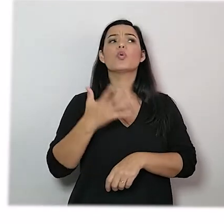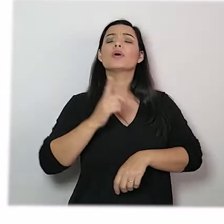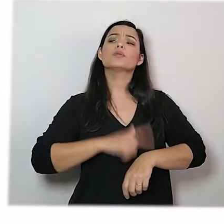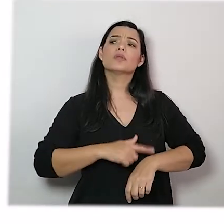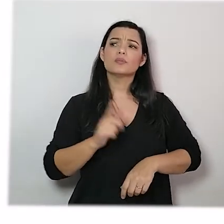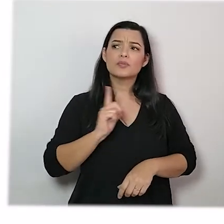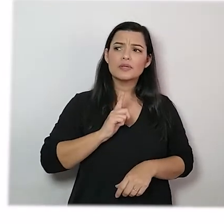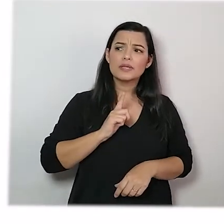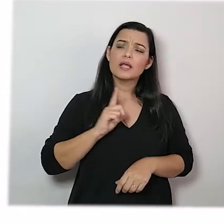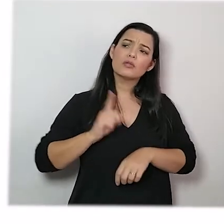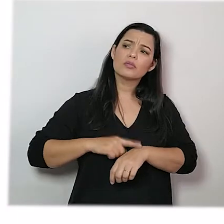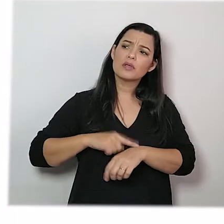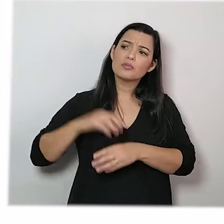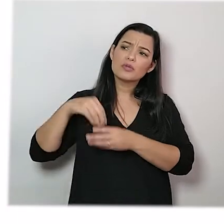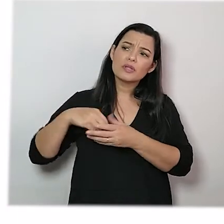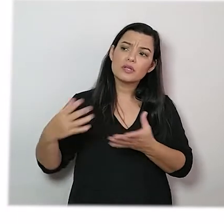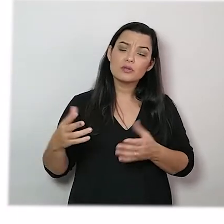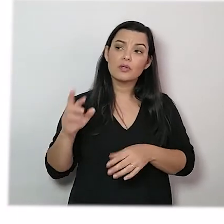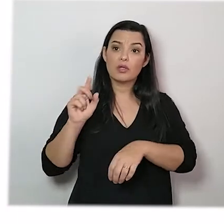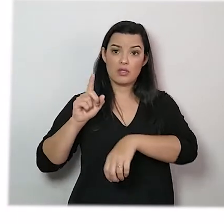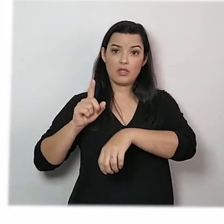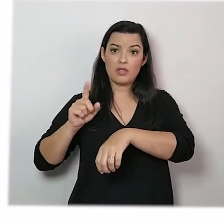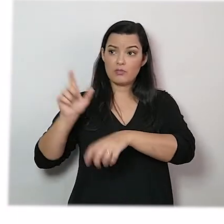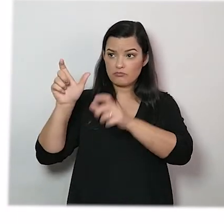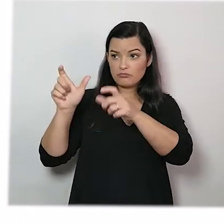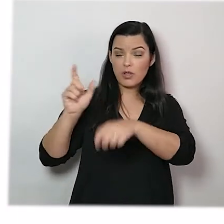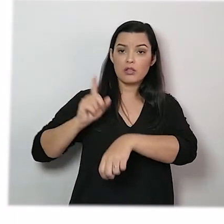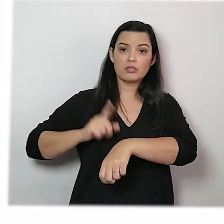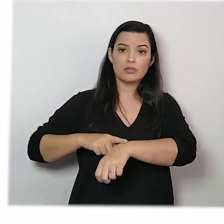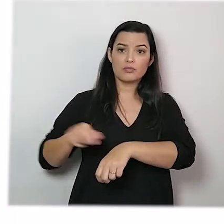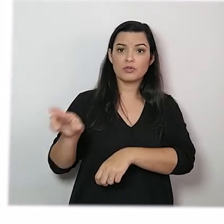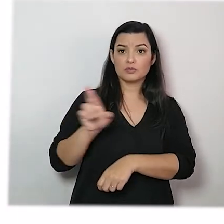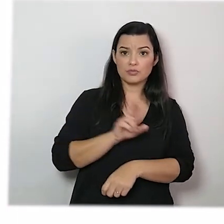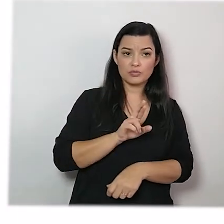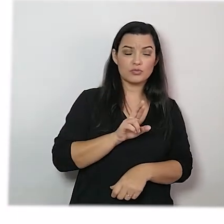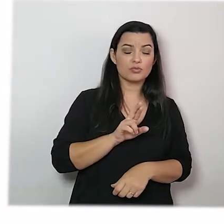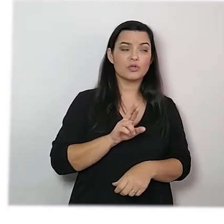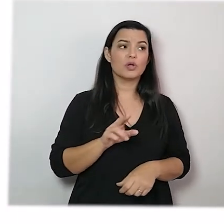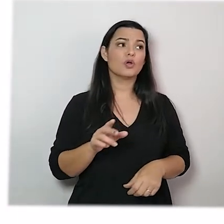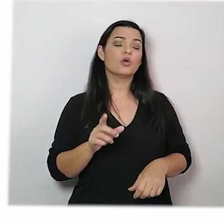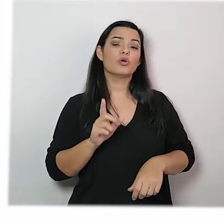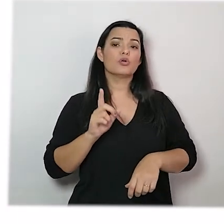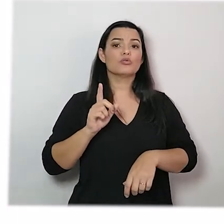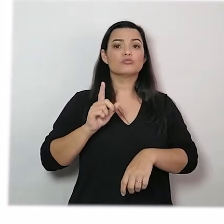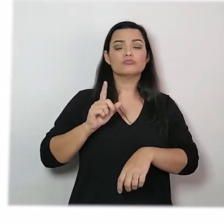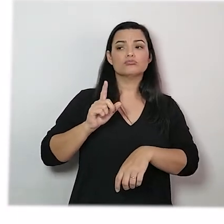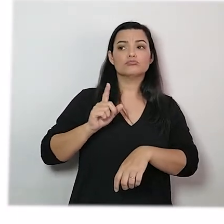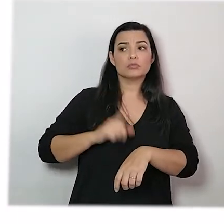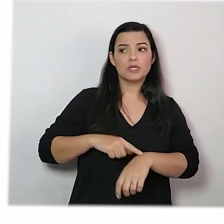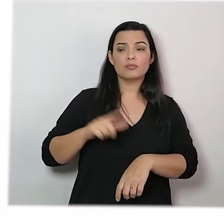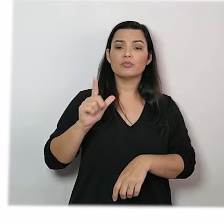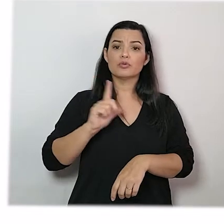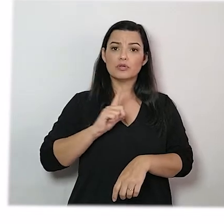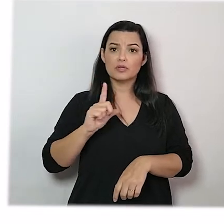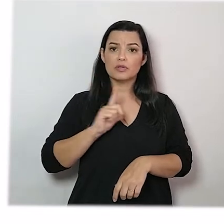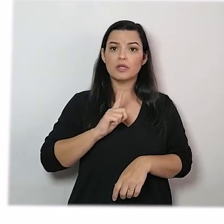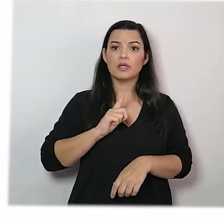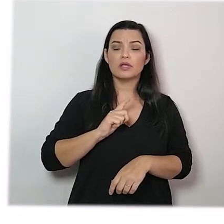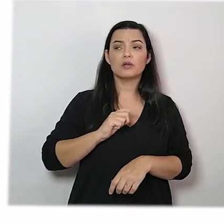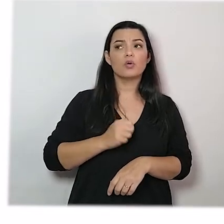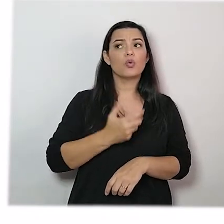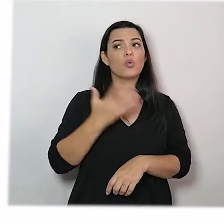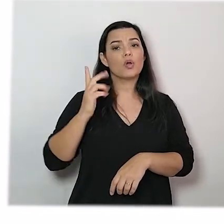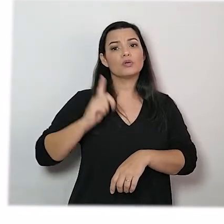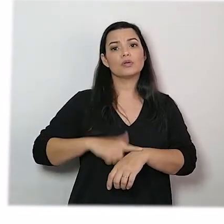tempo o tempo tem? O tempo respondeu para o tempo, que o tempo tem tanto tempo, quanto tempo